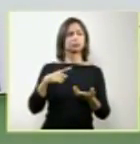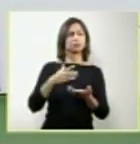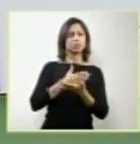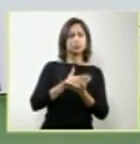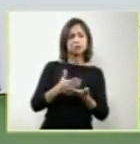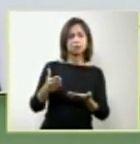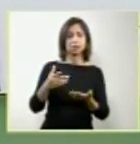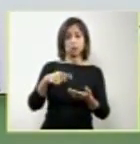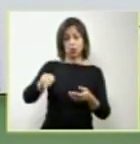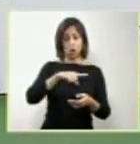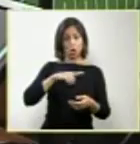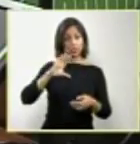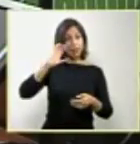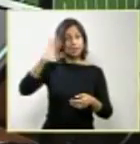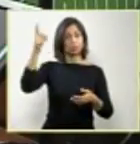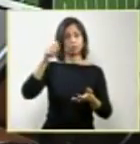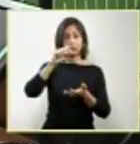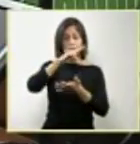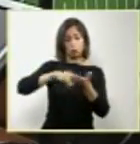decisão dessa Corte. Obrigado, senhora.